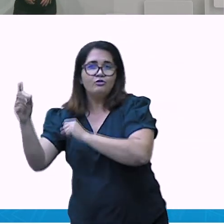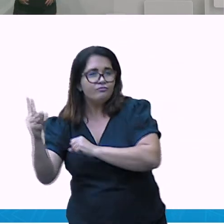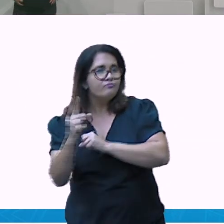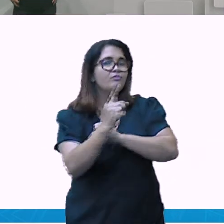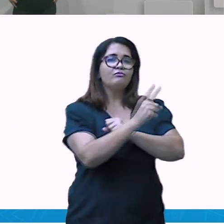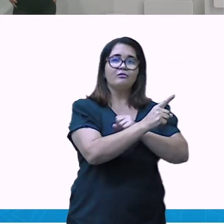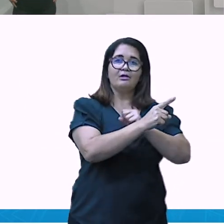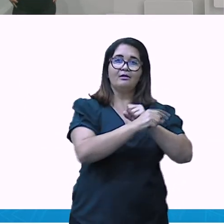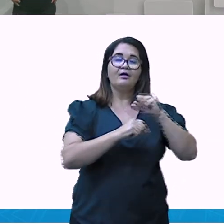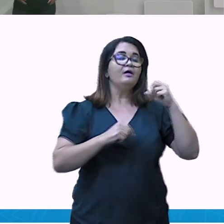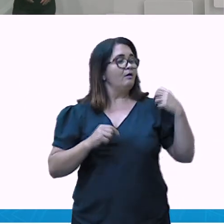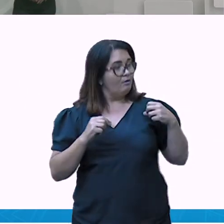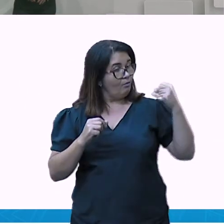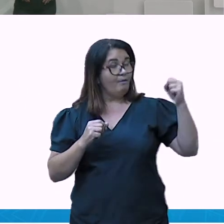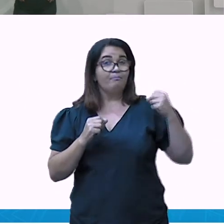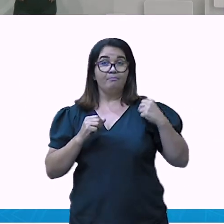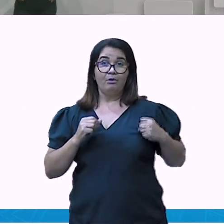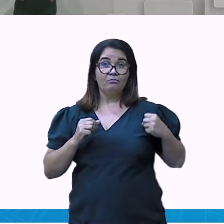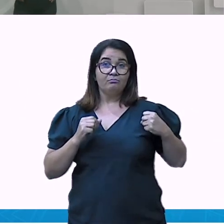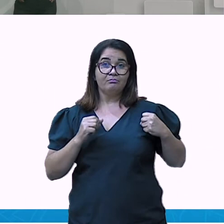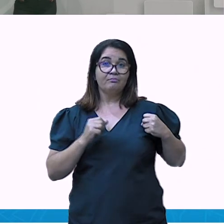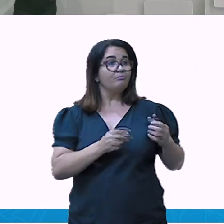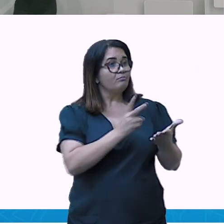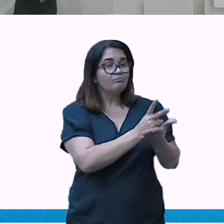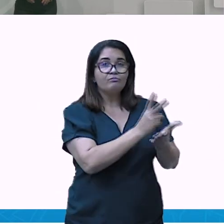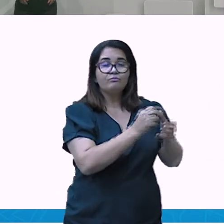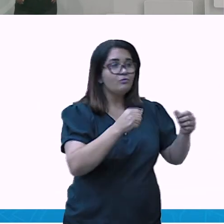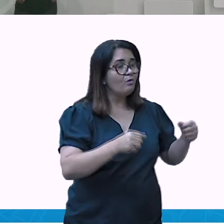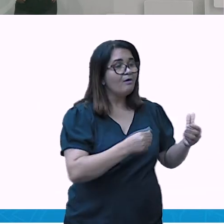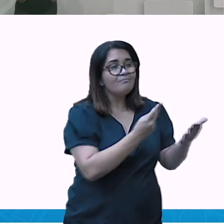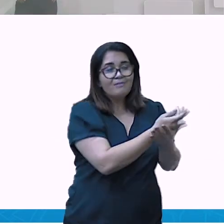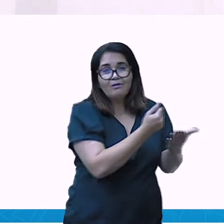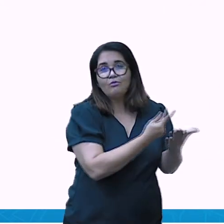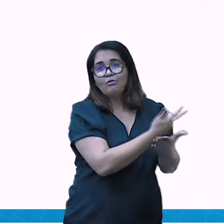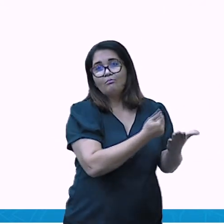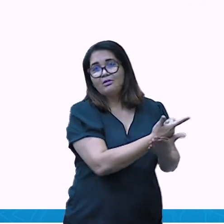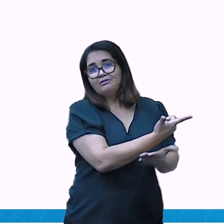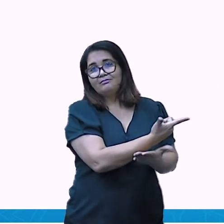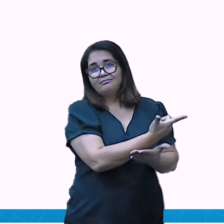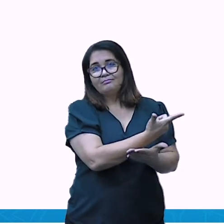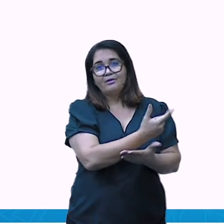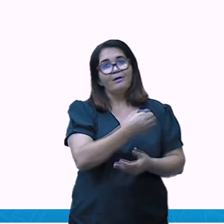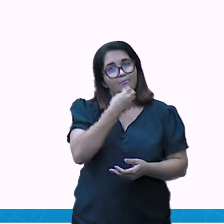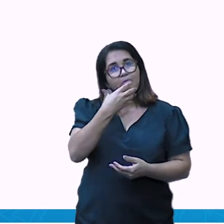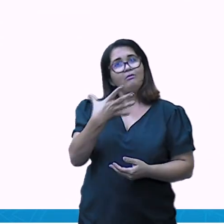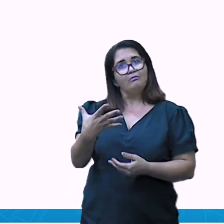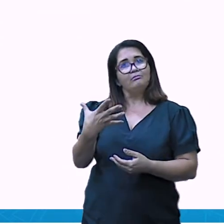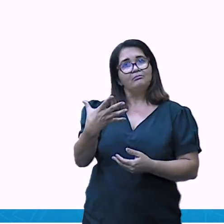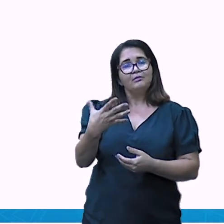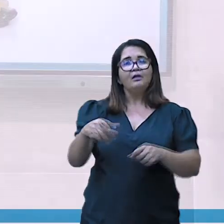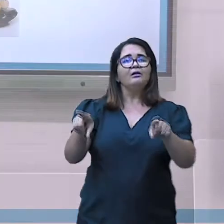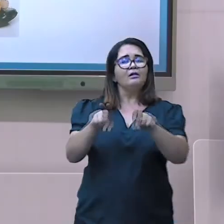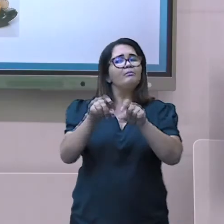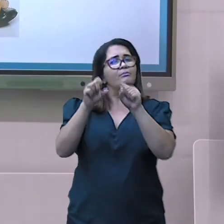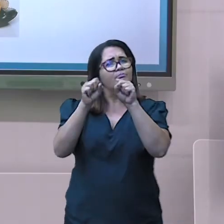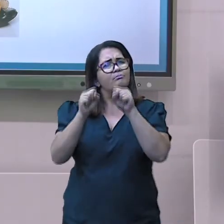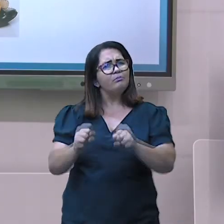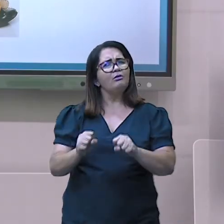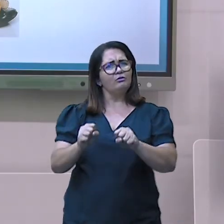nessa parte, né, que é da cintura, da área pélvica, ela fica num bom estado. E aí você pode